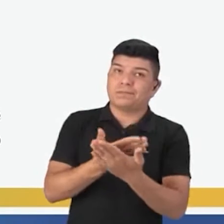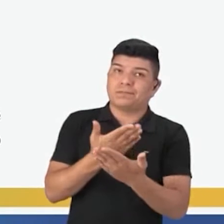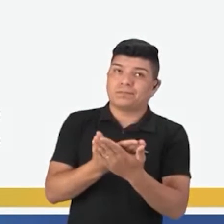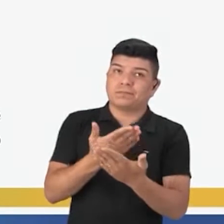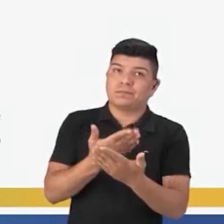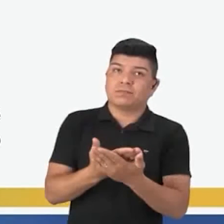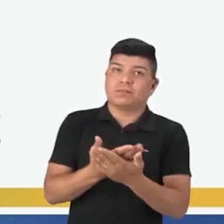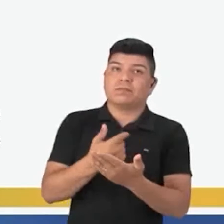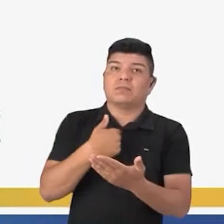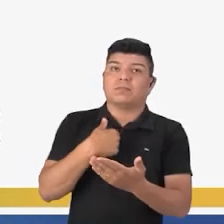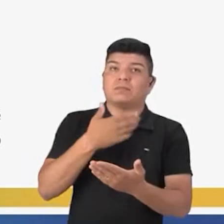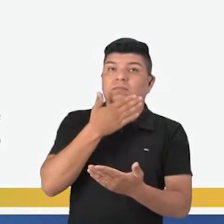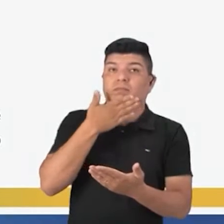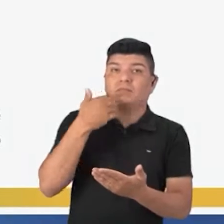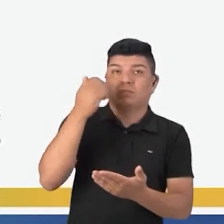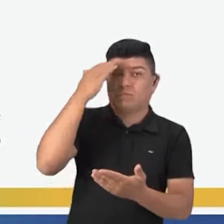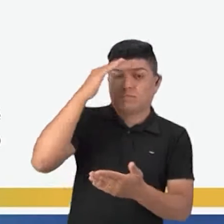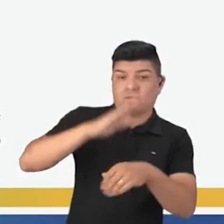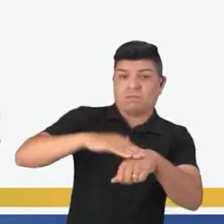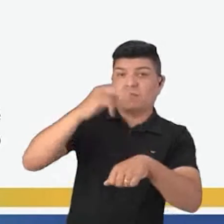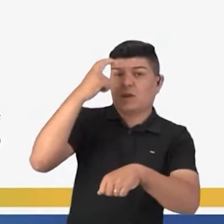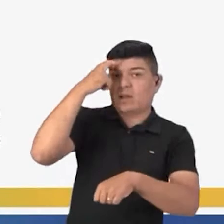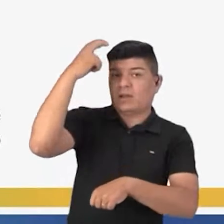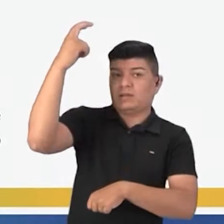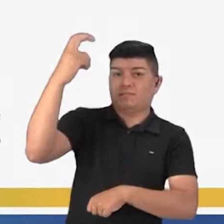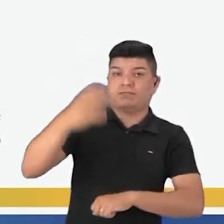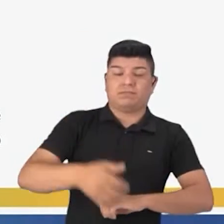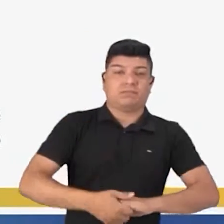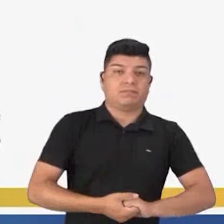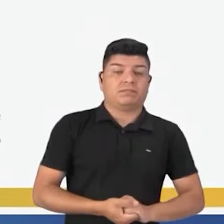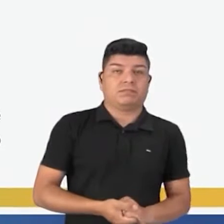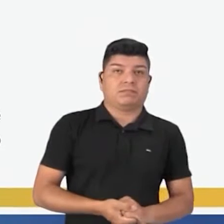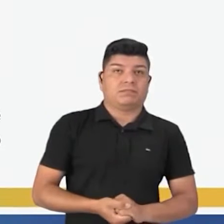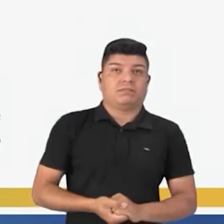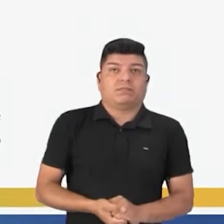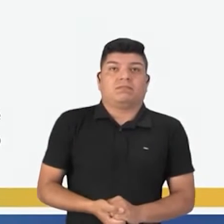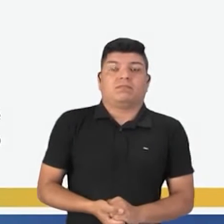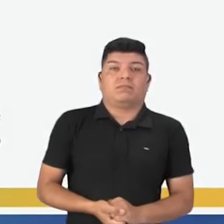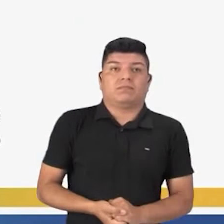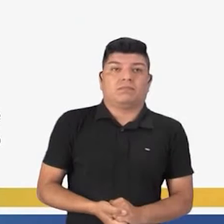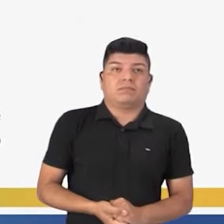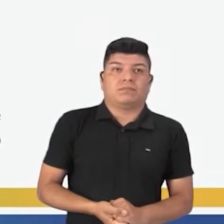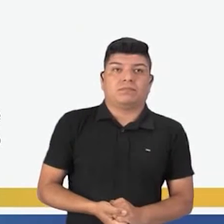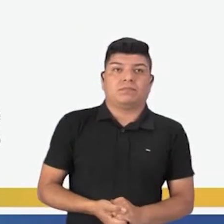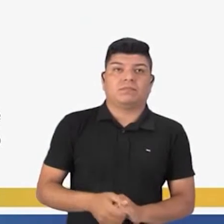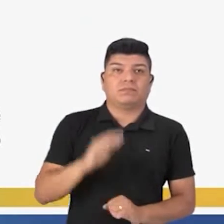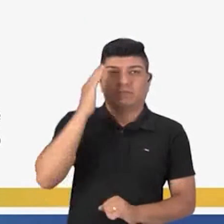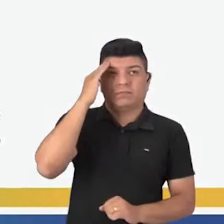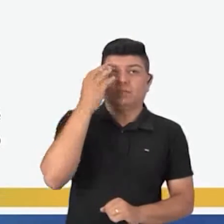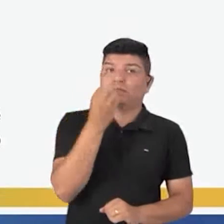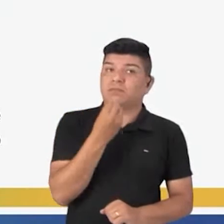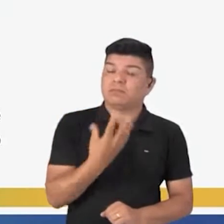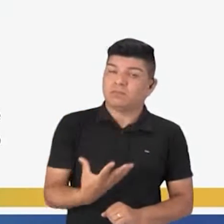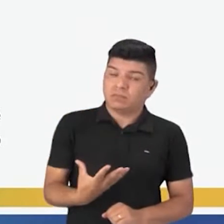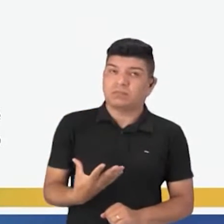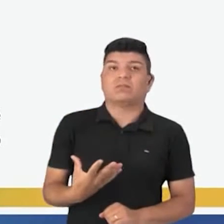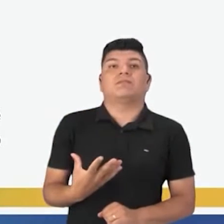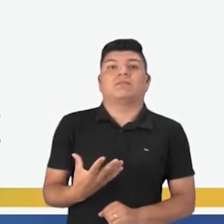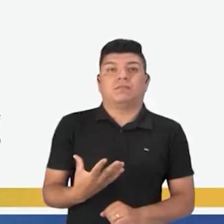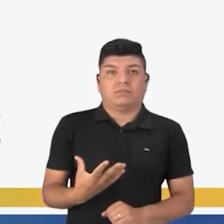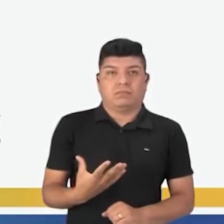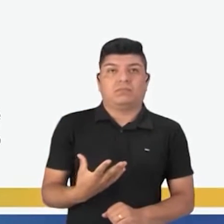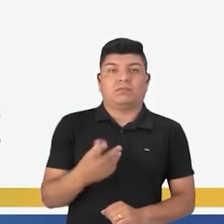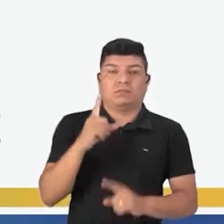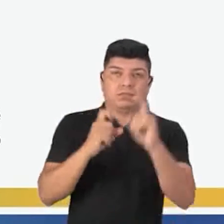medida que estudo me torno mais inteligente. Para compreender bem o que são os